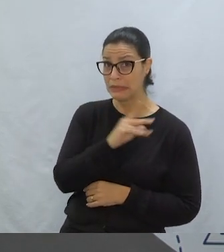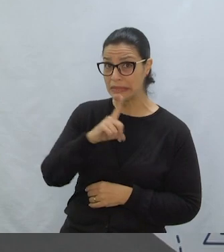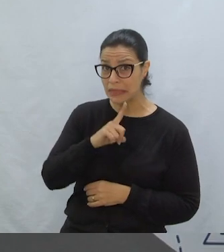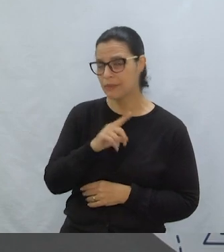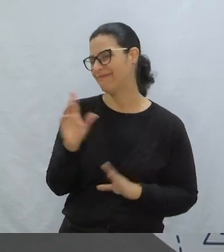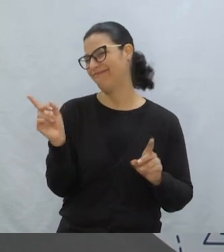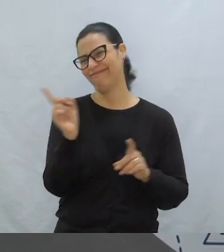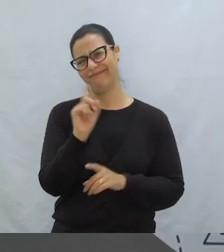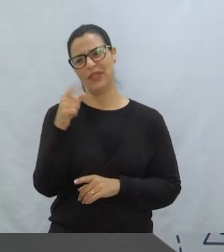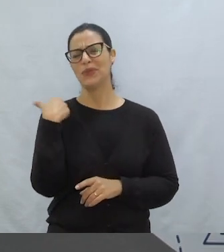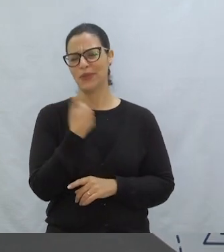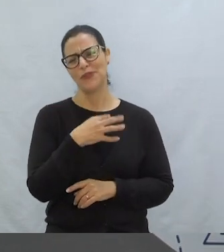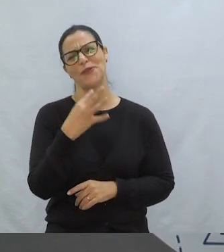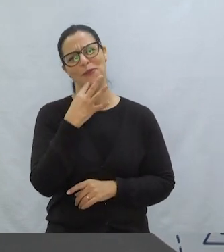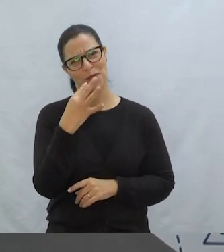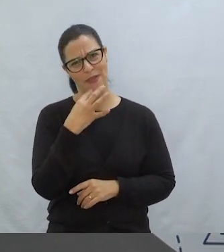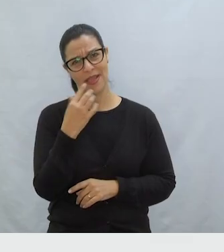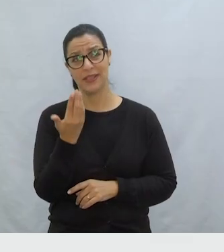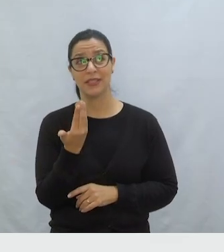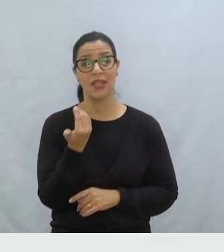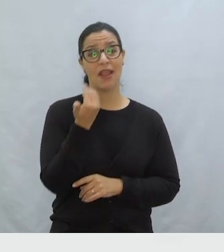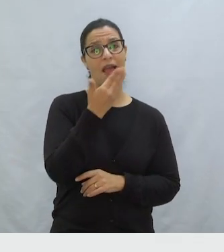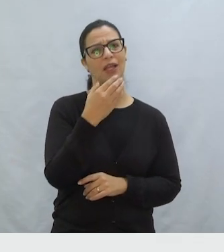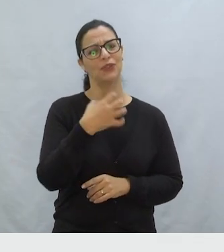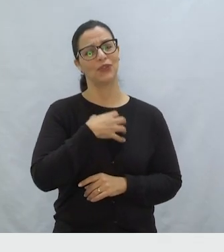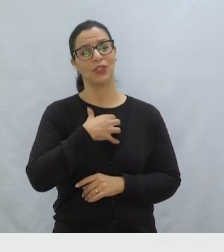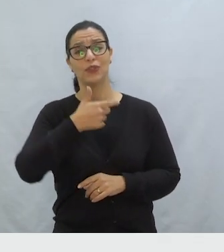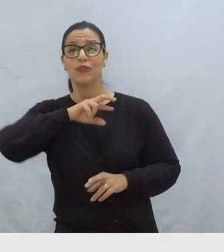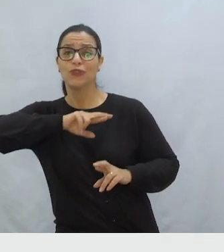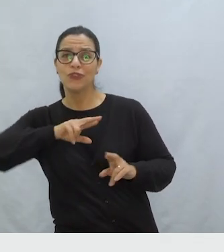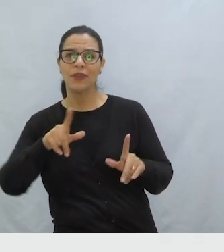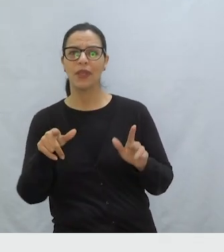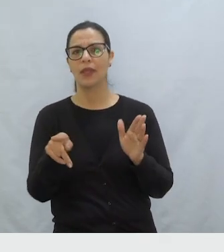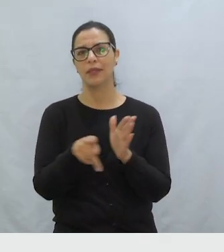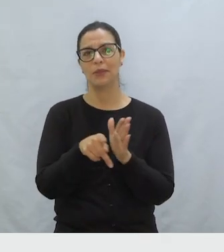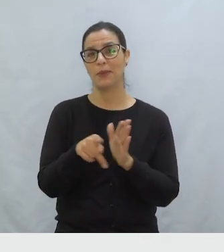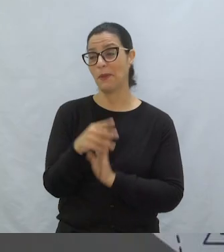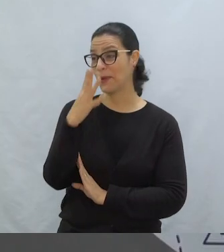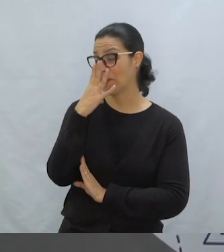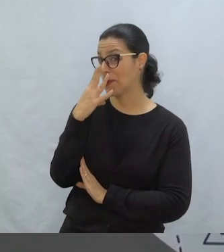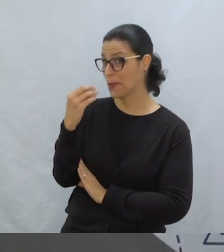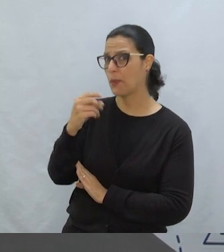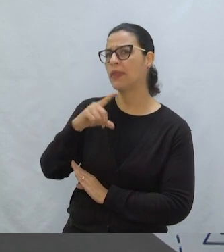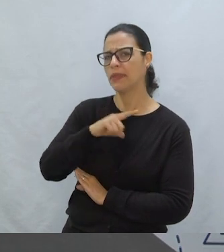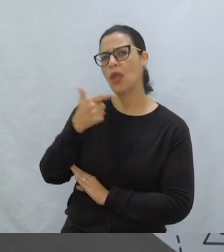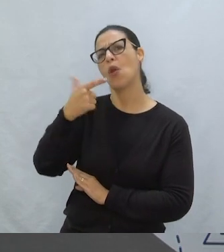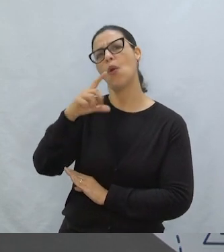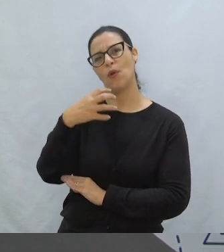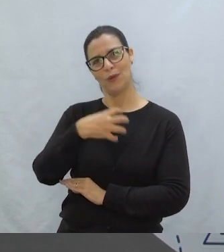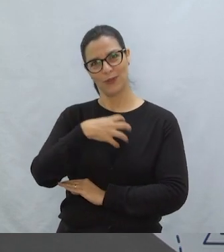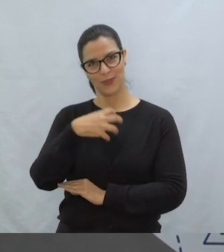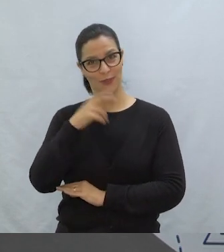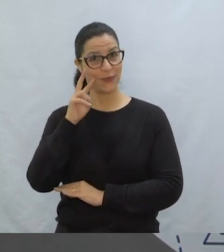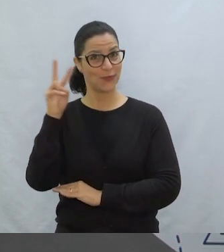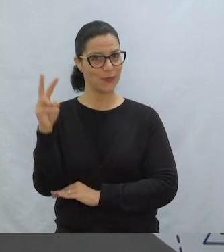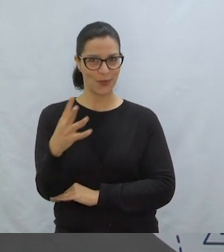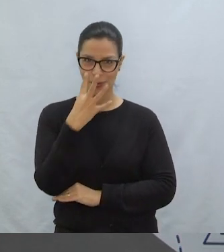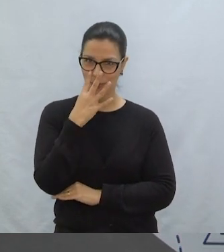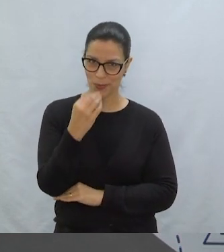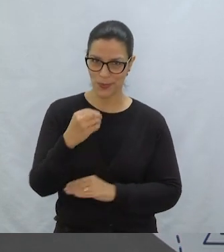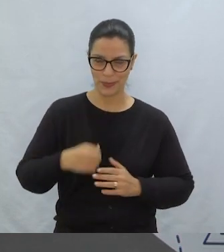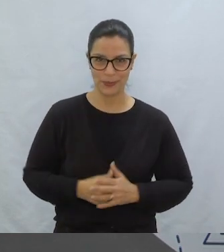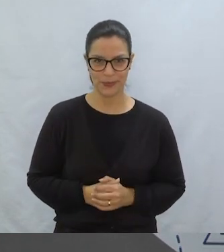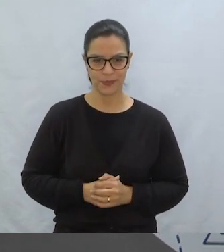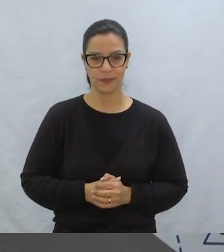Ninguém aí mais tem, né? A gente está conhecendo esse outro lado do lobo, a gente está vendo que há outro jeito de ver.